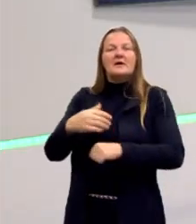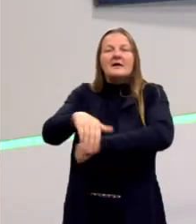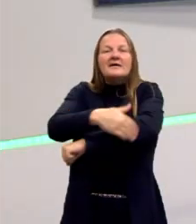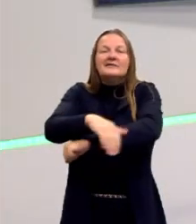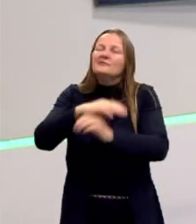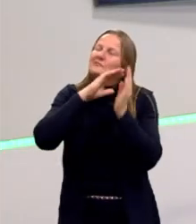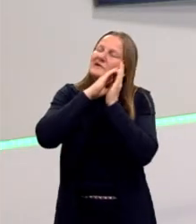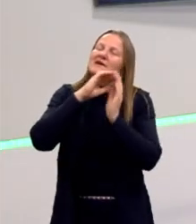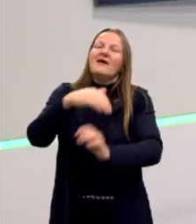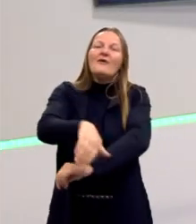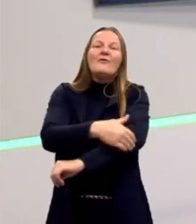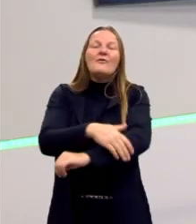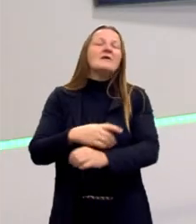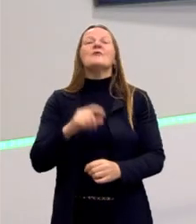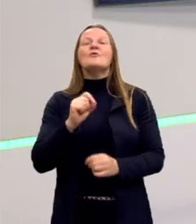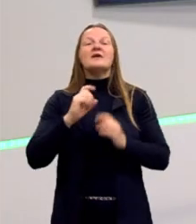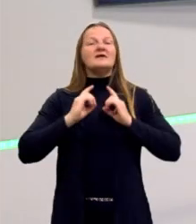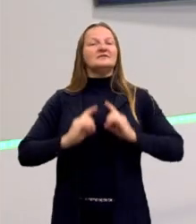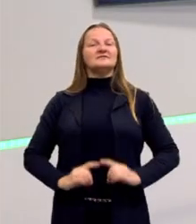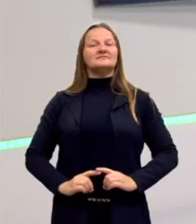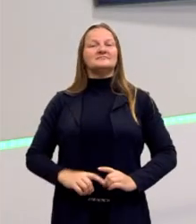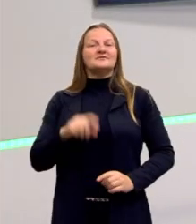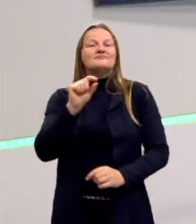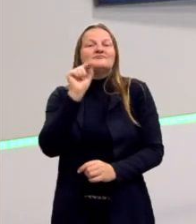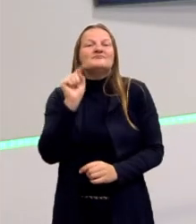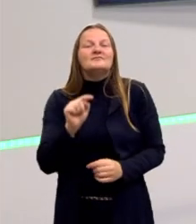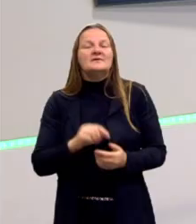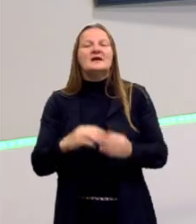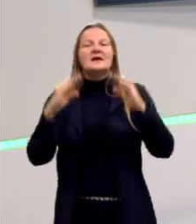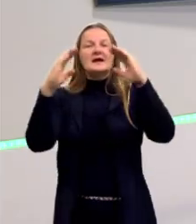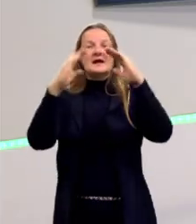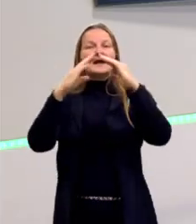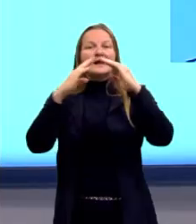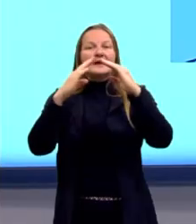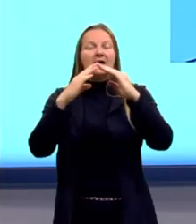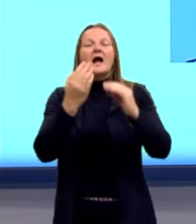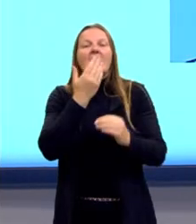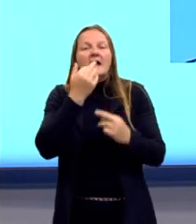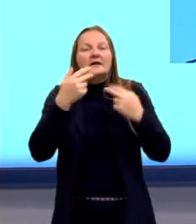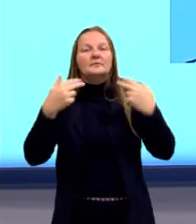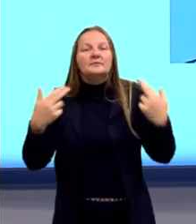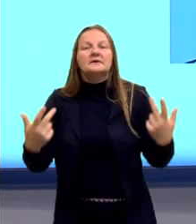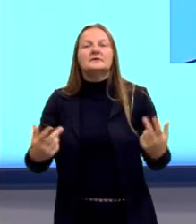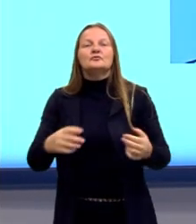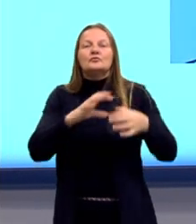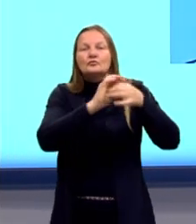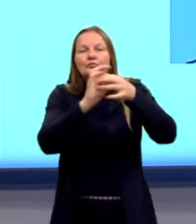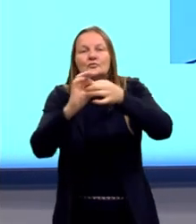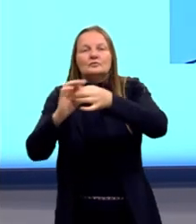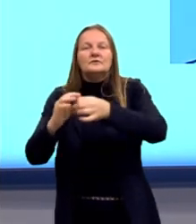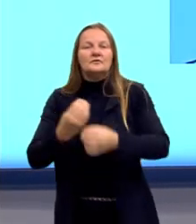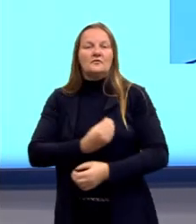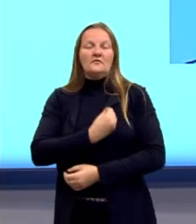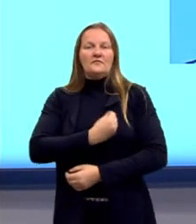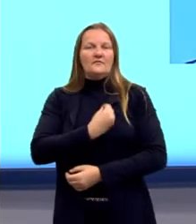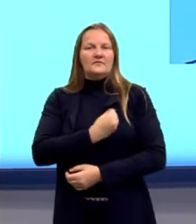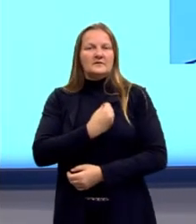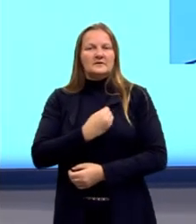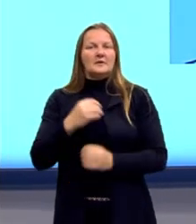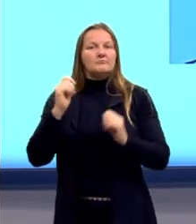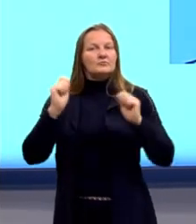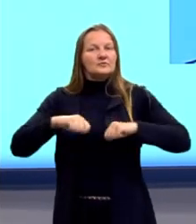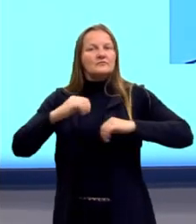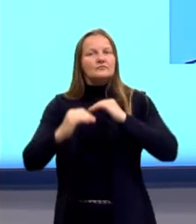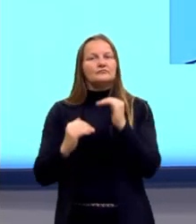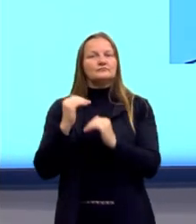rua. Então, o que é viver dignamente? É ter uma moradia, é ter alimentação, é ter condições, né? Nós conseguirmos